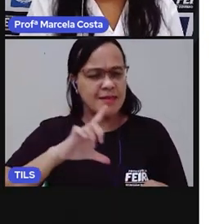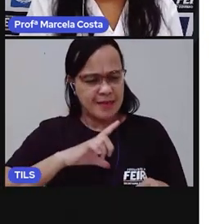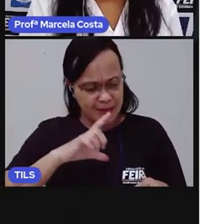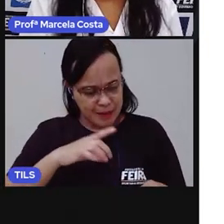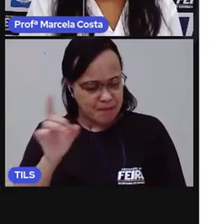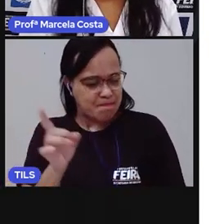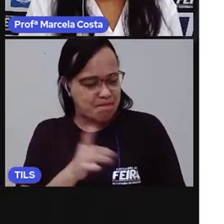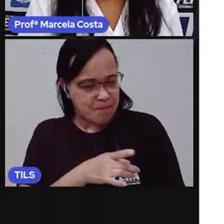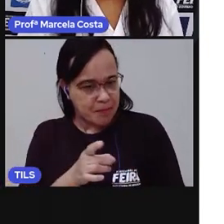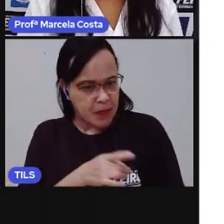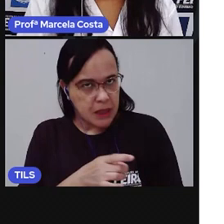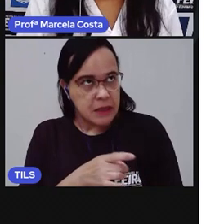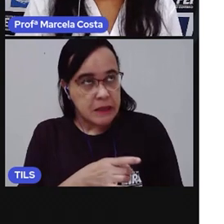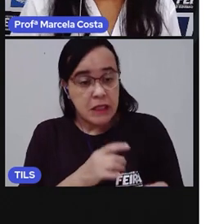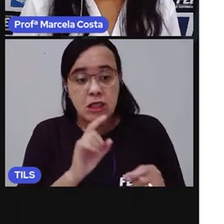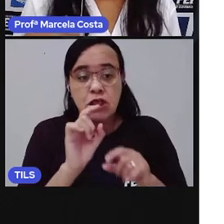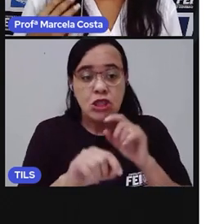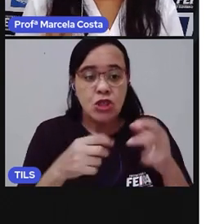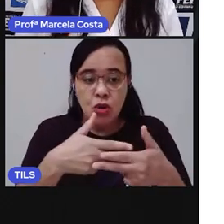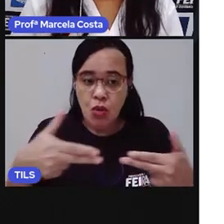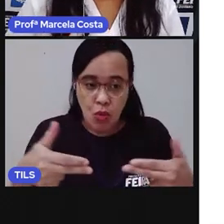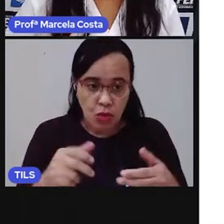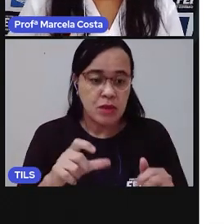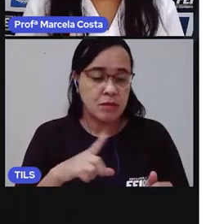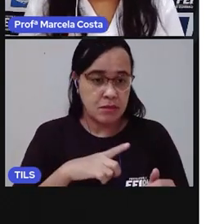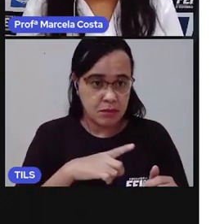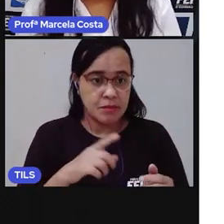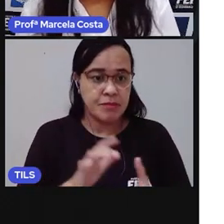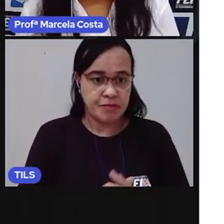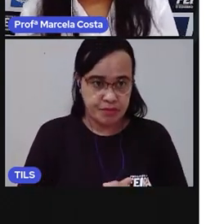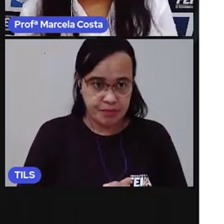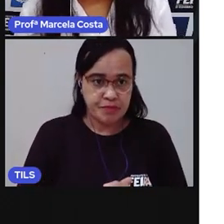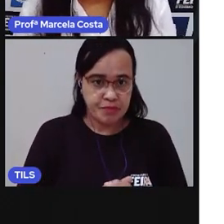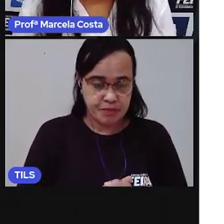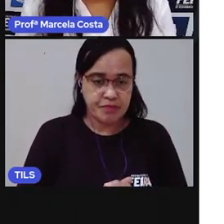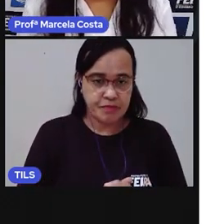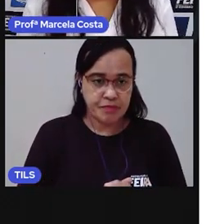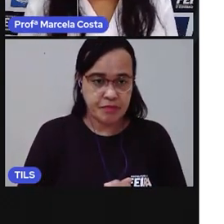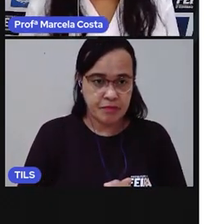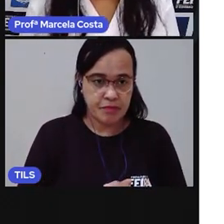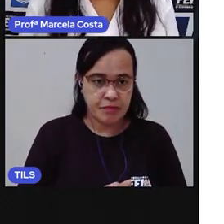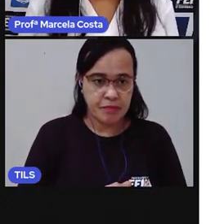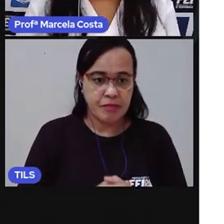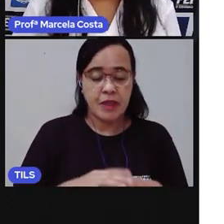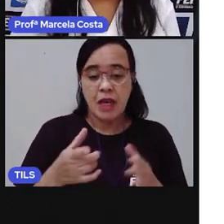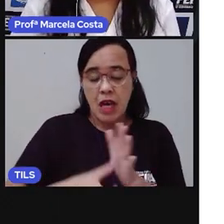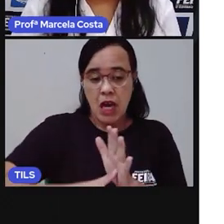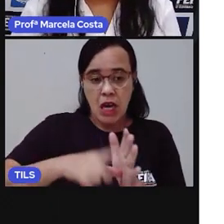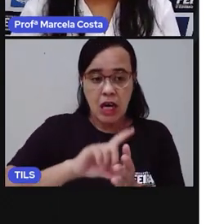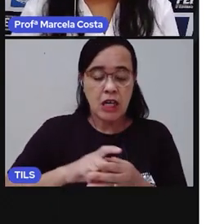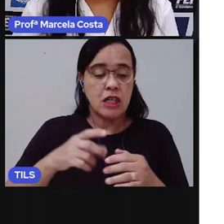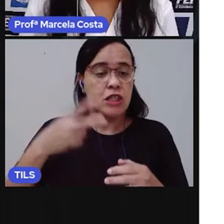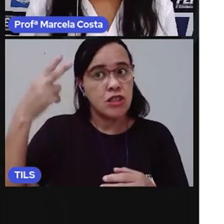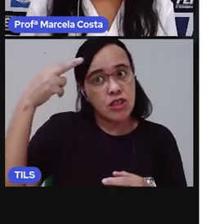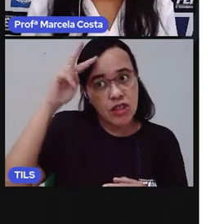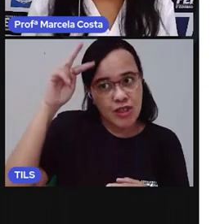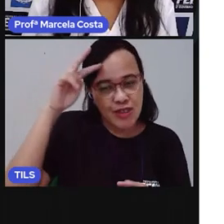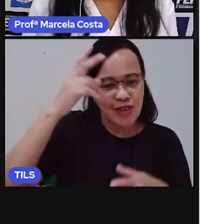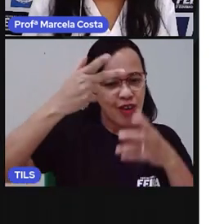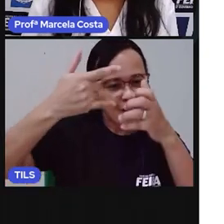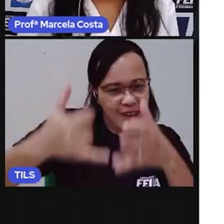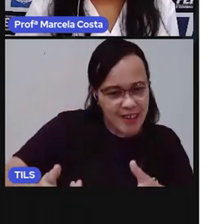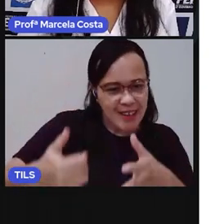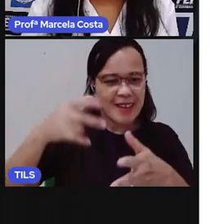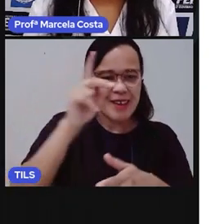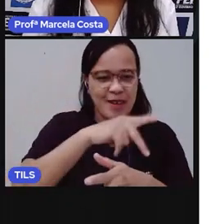isso? Eu vou, antes de começar a explorar esse assunto, eu quero contar pra vocês uma historinha. Uma